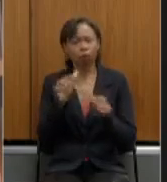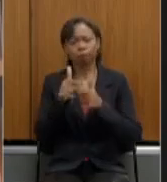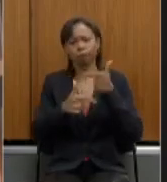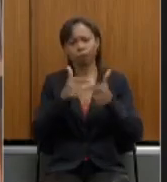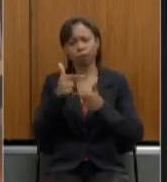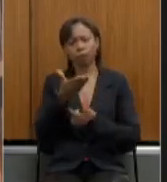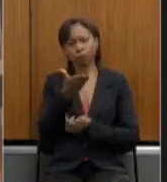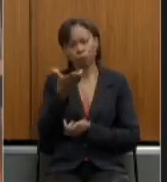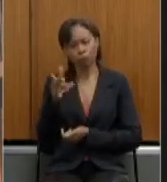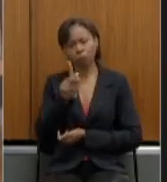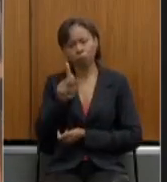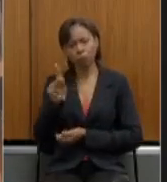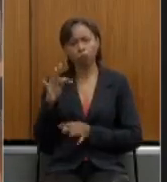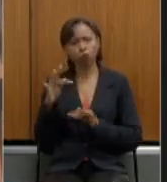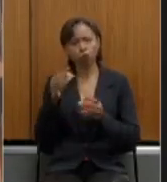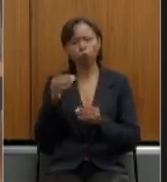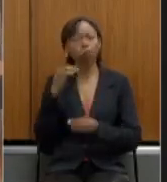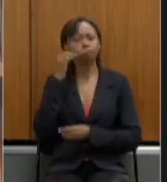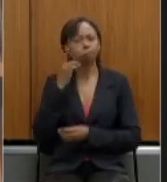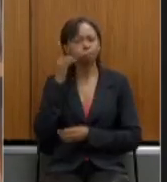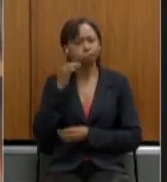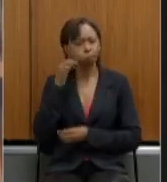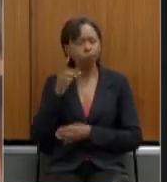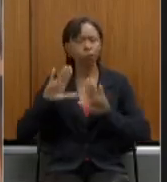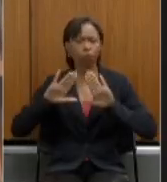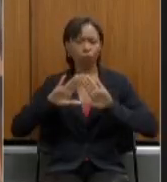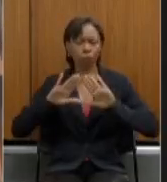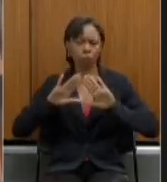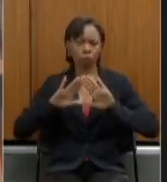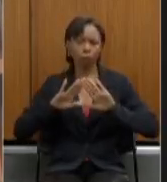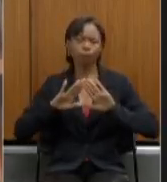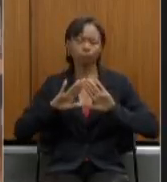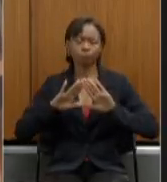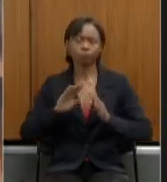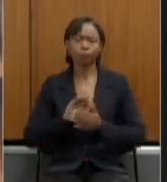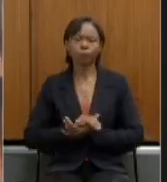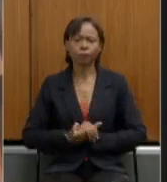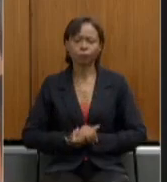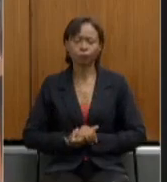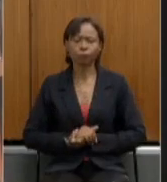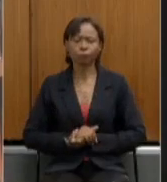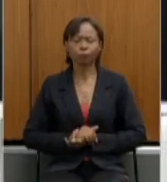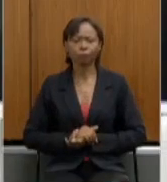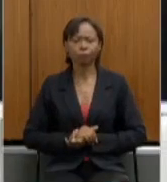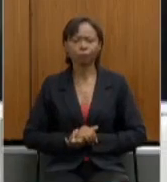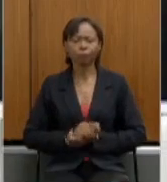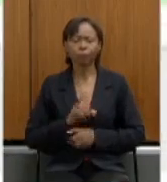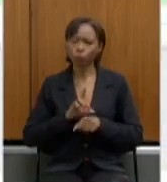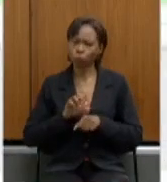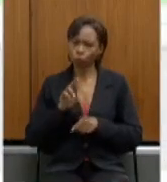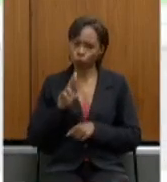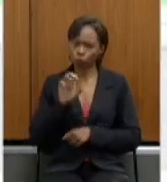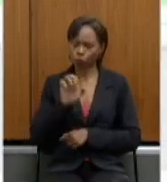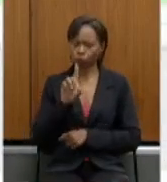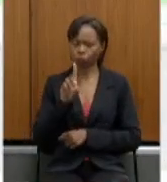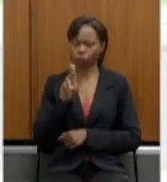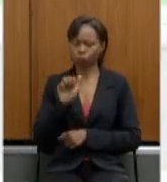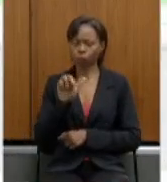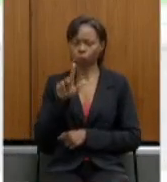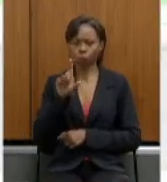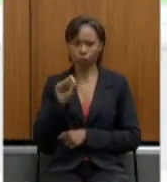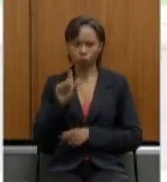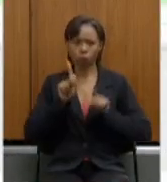presidência a todos os deputados e deputadas dessa Assembleia de Minas Gerais muito obrigado doutor Eduardo Cunha da Costa